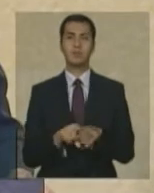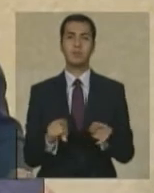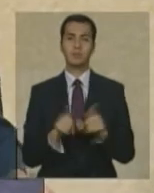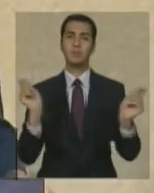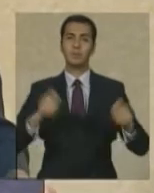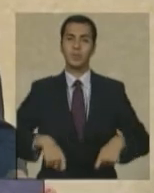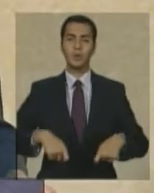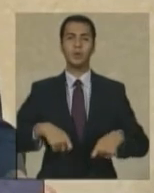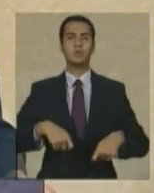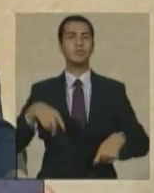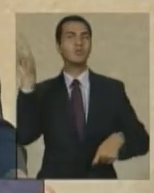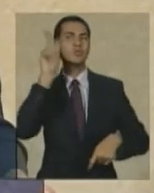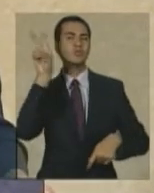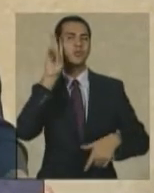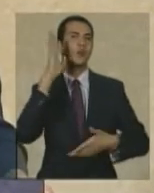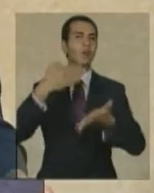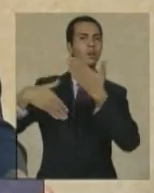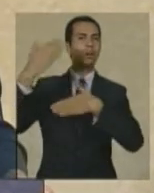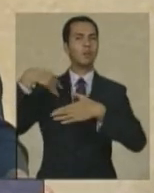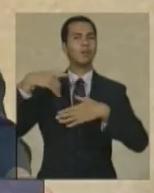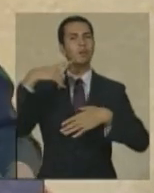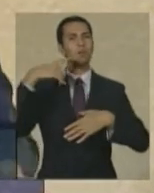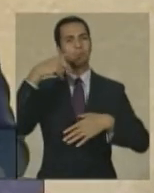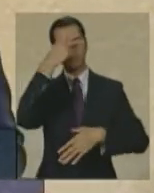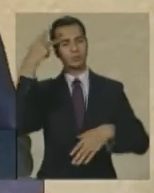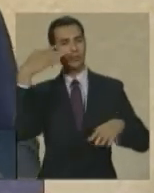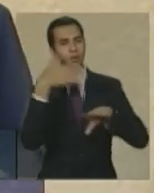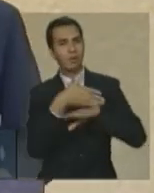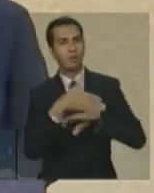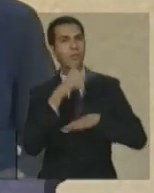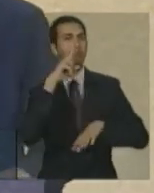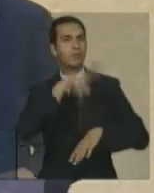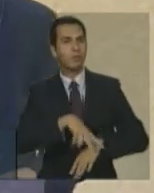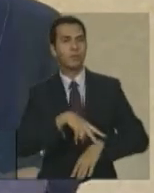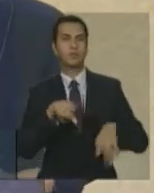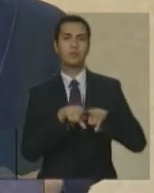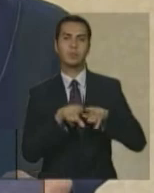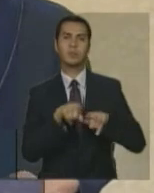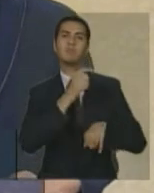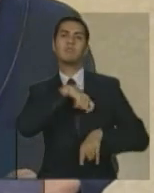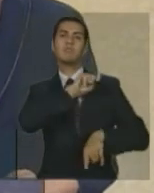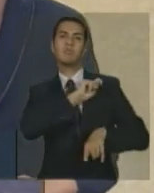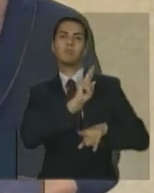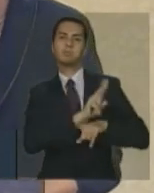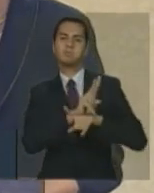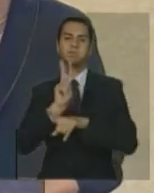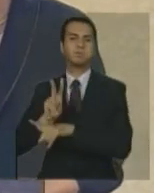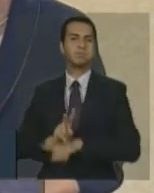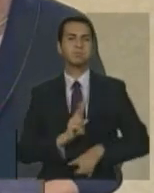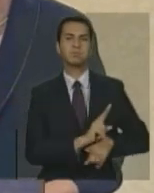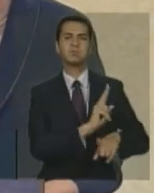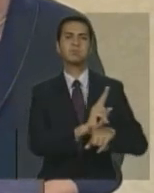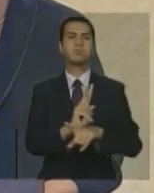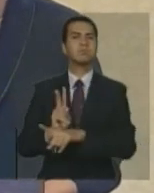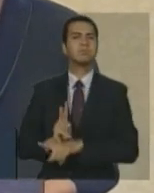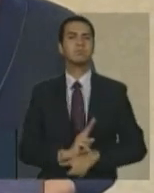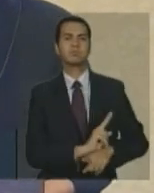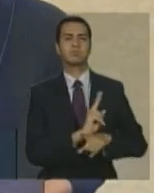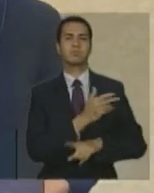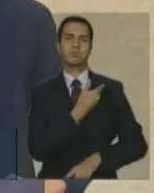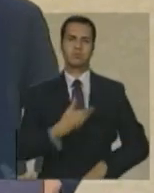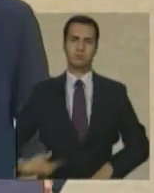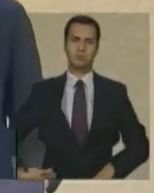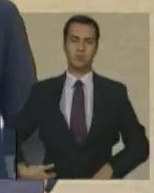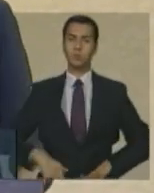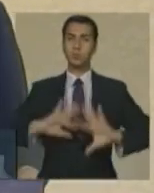país e reforça o exercício cotidiano da fiscalização do Estado todos os brasileiros sem exceção